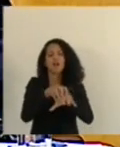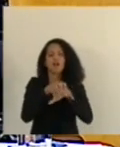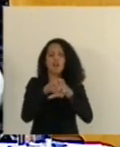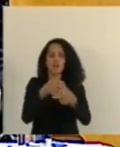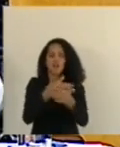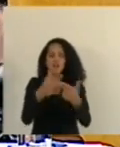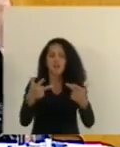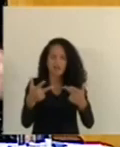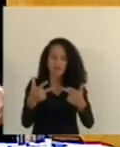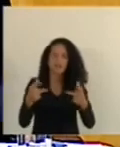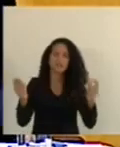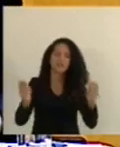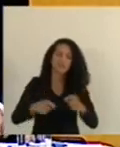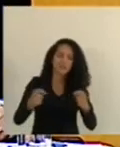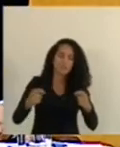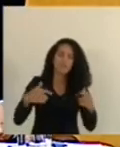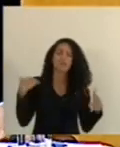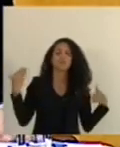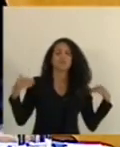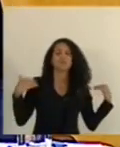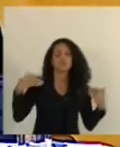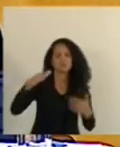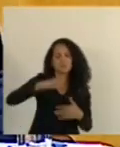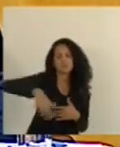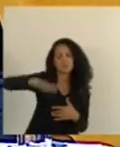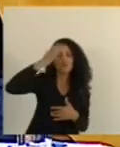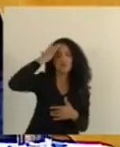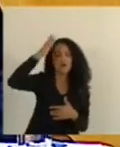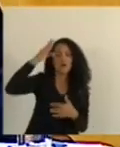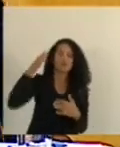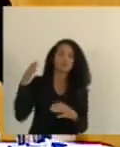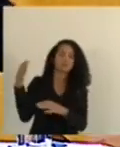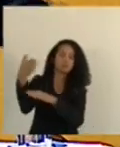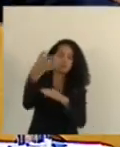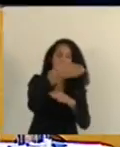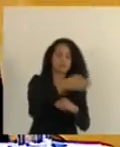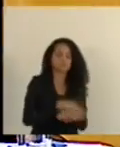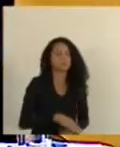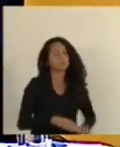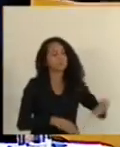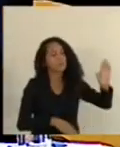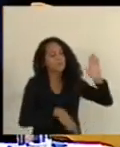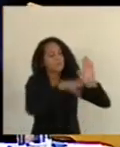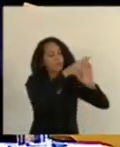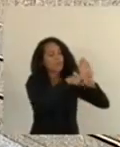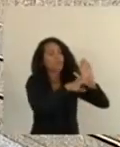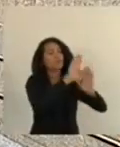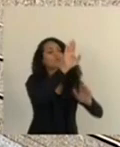fomentar o turismo da região era isso deputado Marcelo pela ordem deputado Freitas